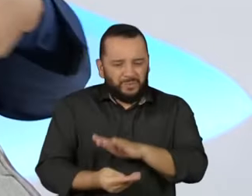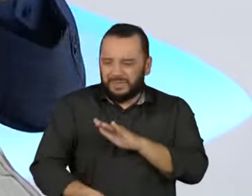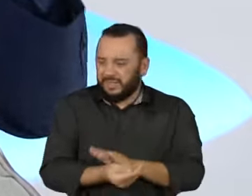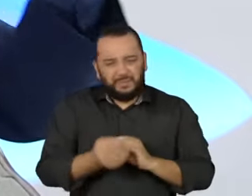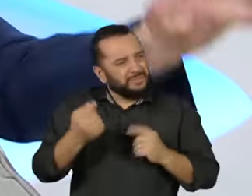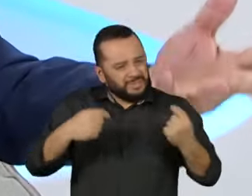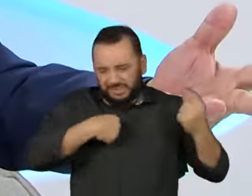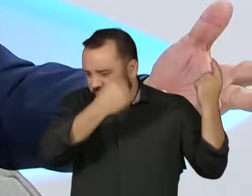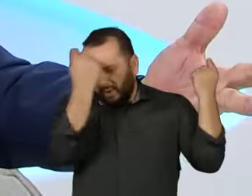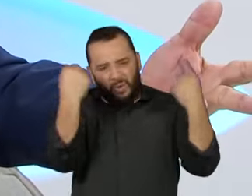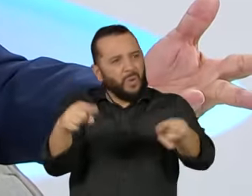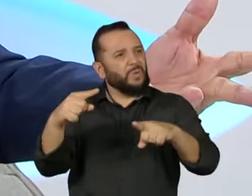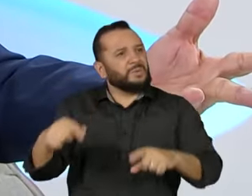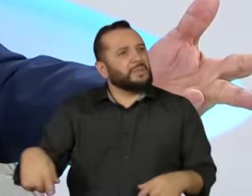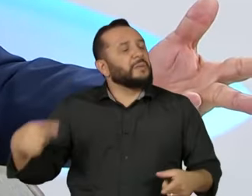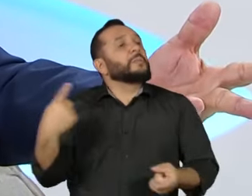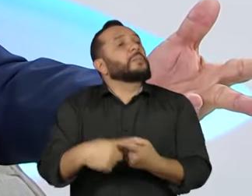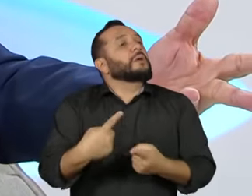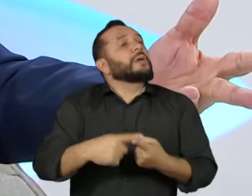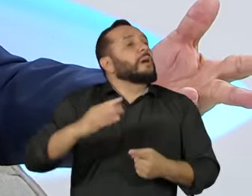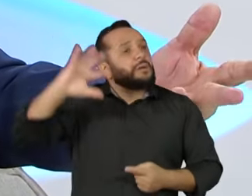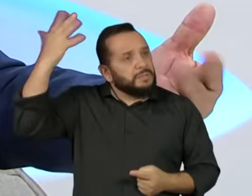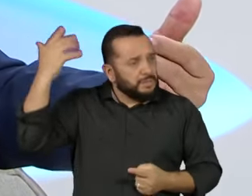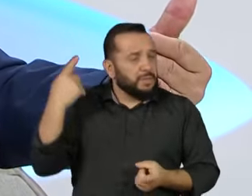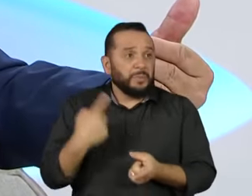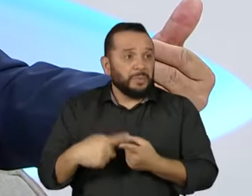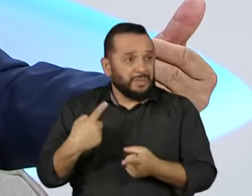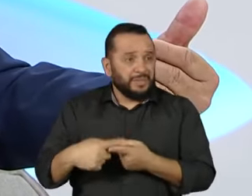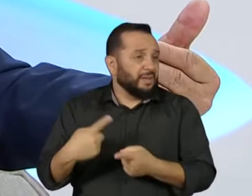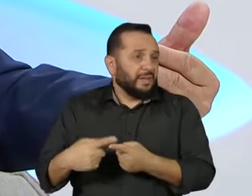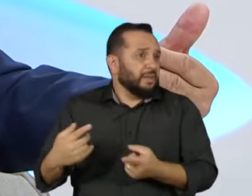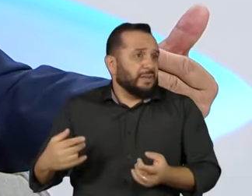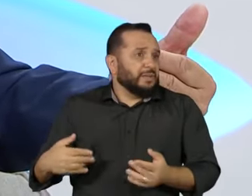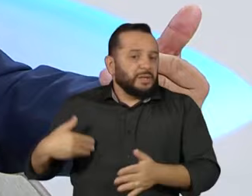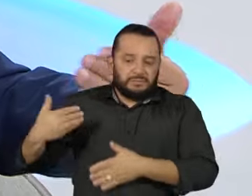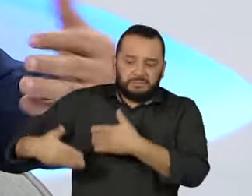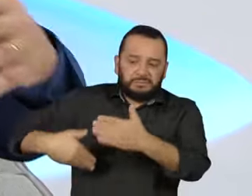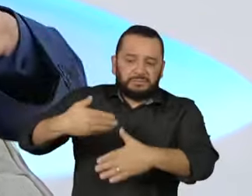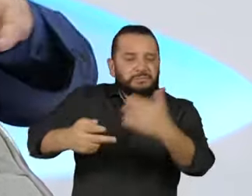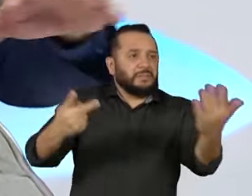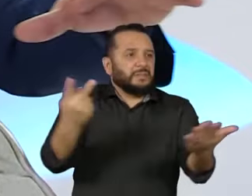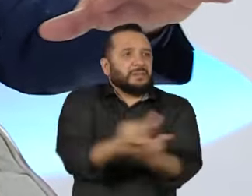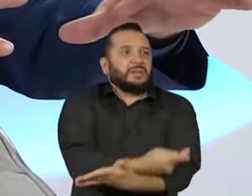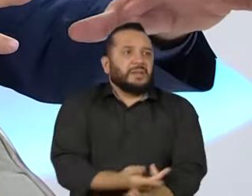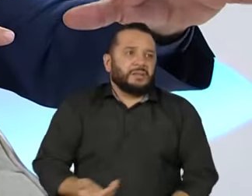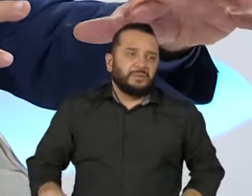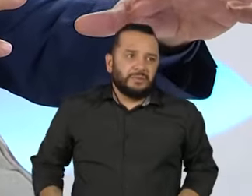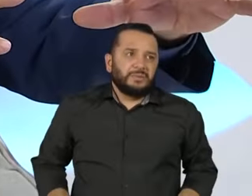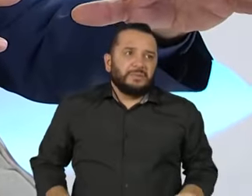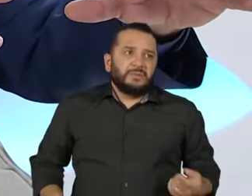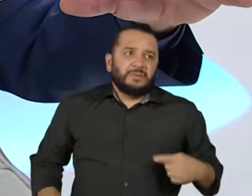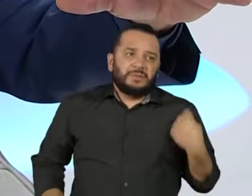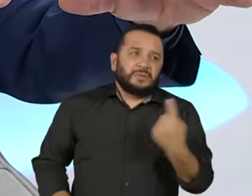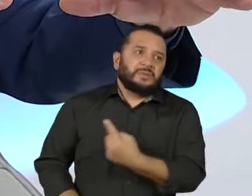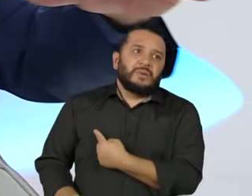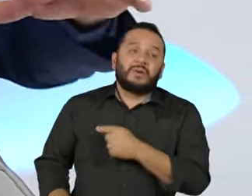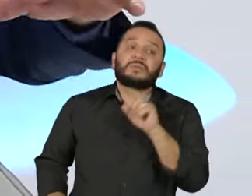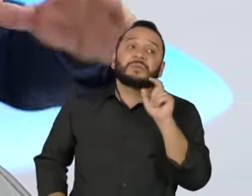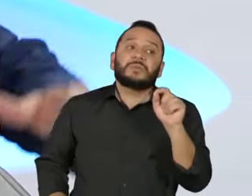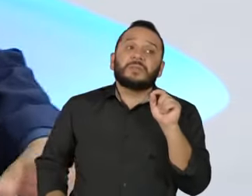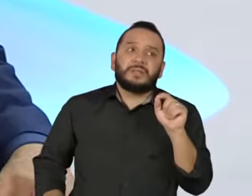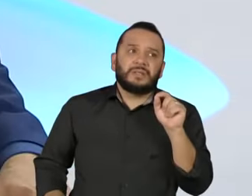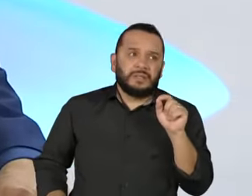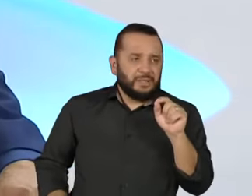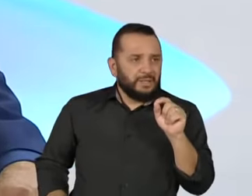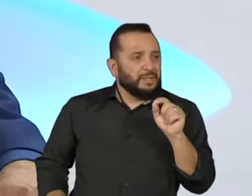Chegou para uma série de descaminhos. É importante que a gente não também apague o que